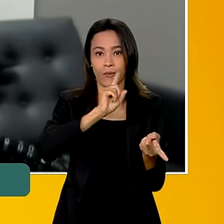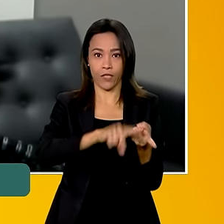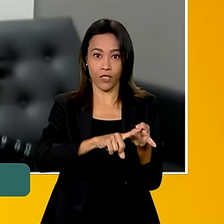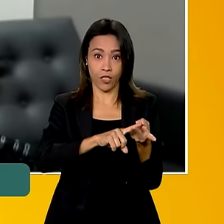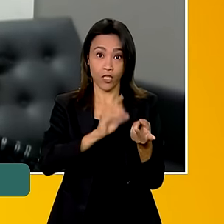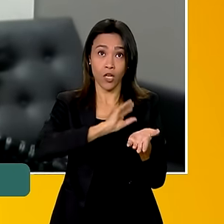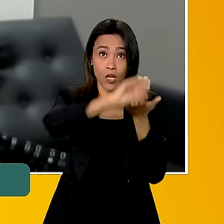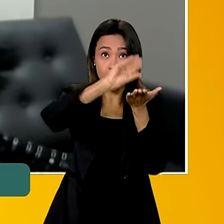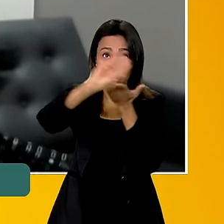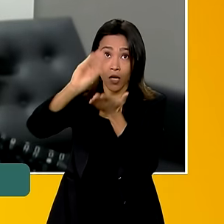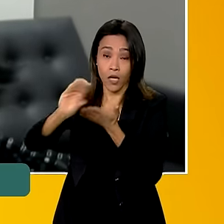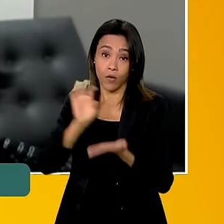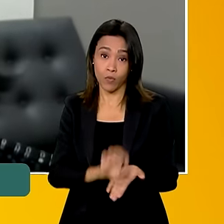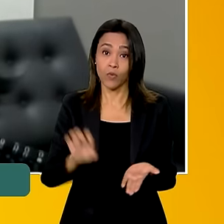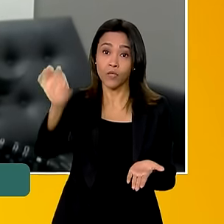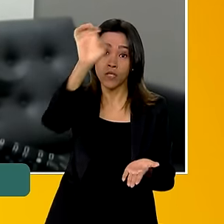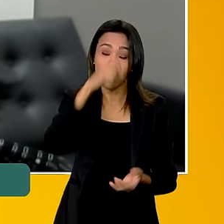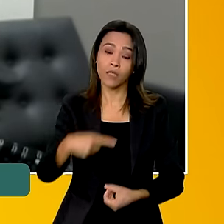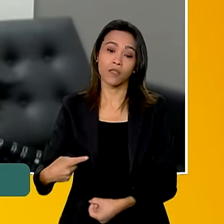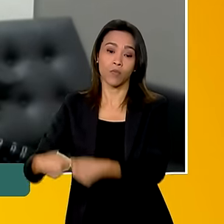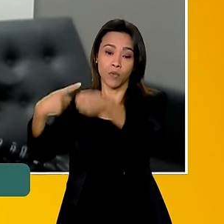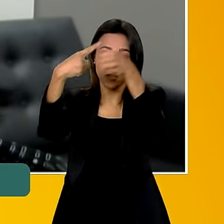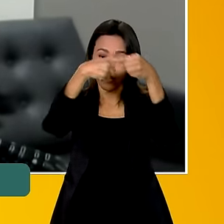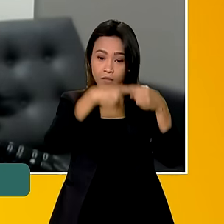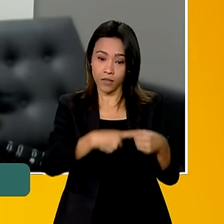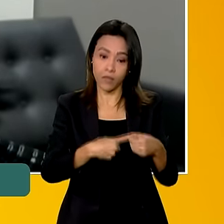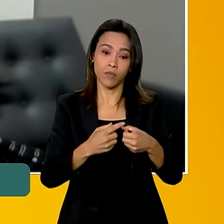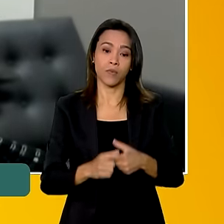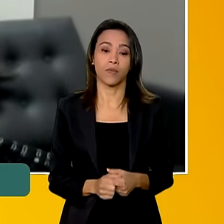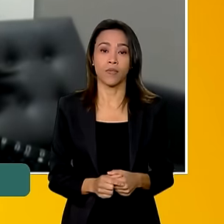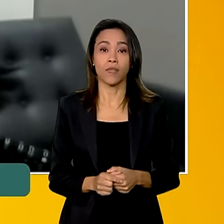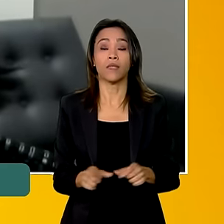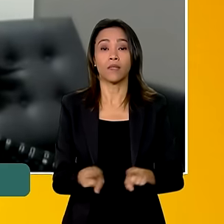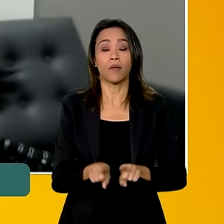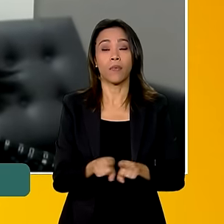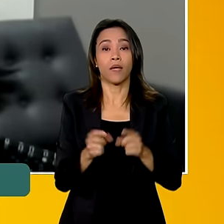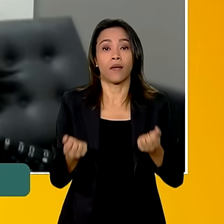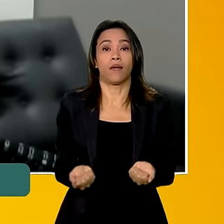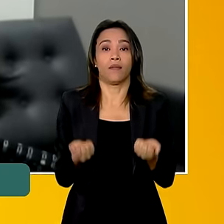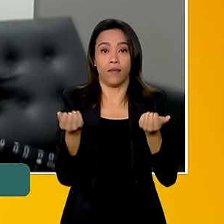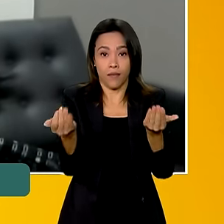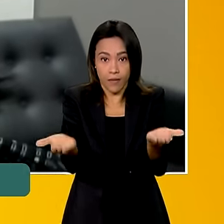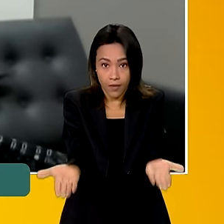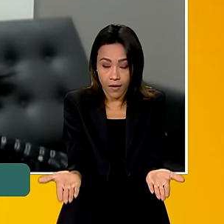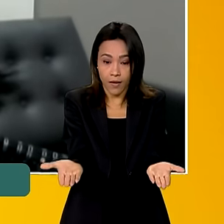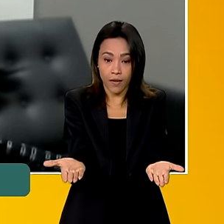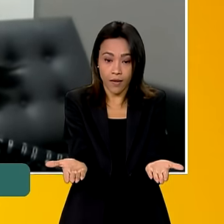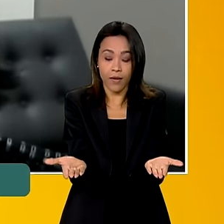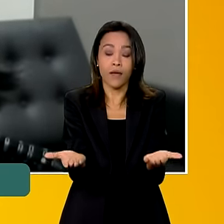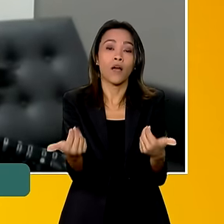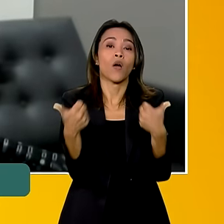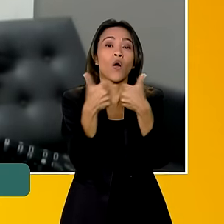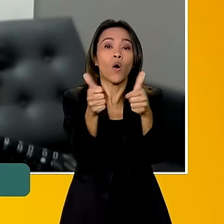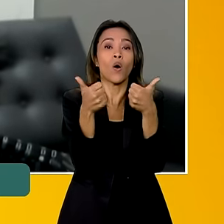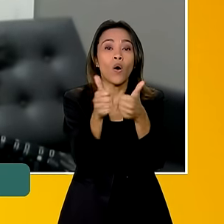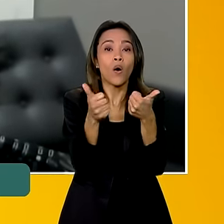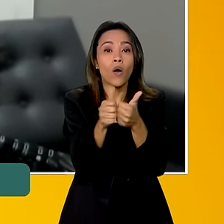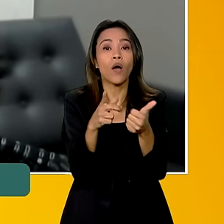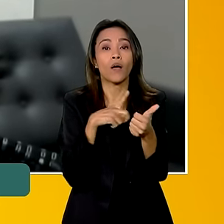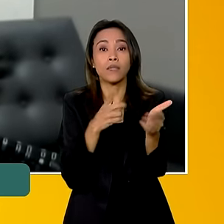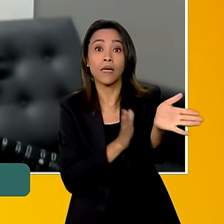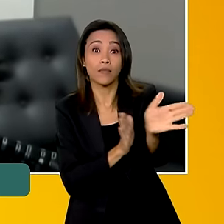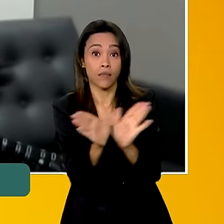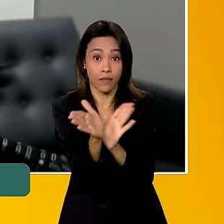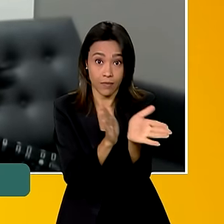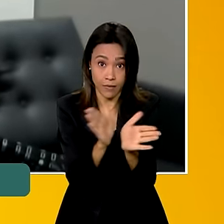estados e municípios, nessa lógica. A entrega de ônibus acessíveis, do